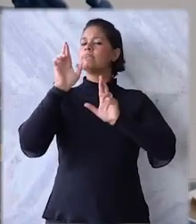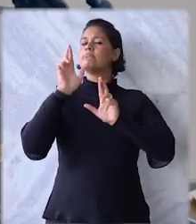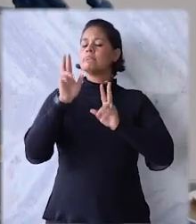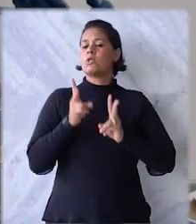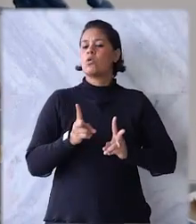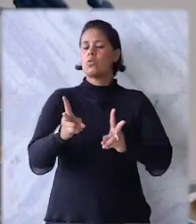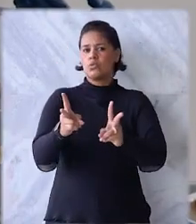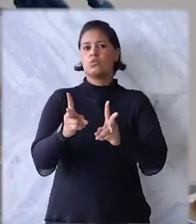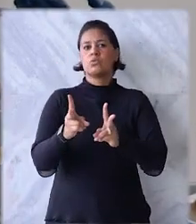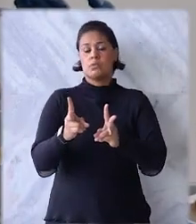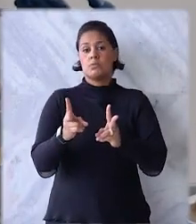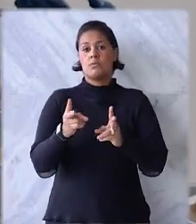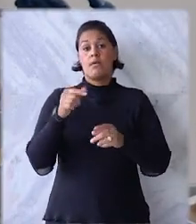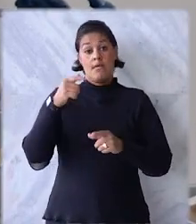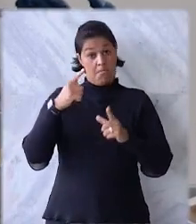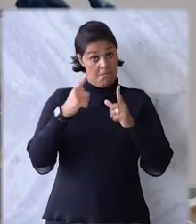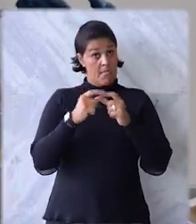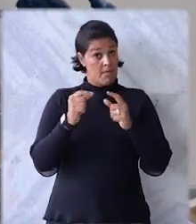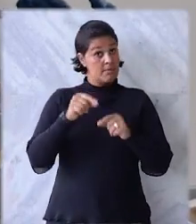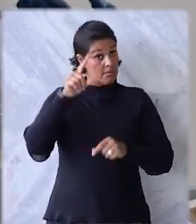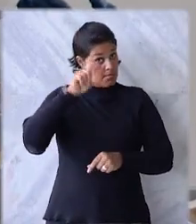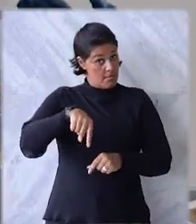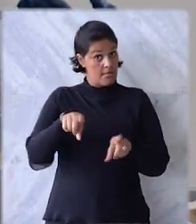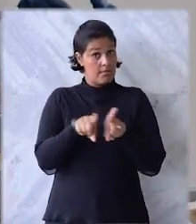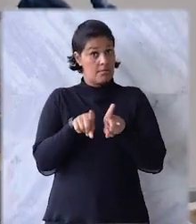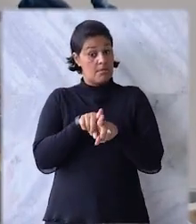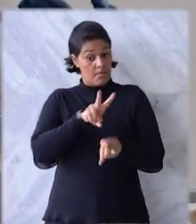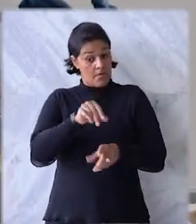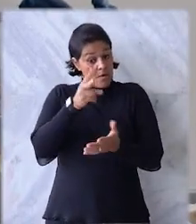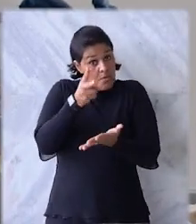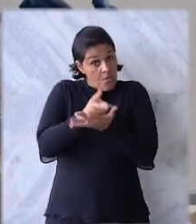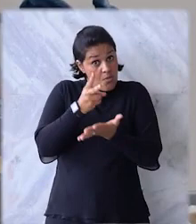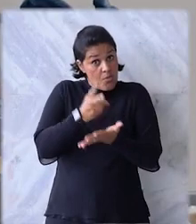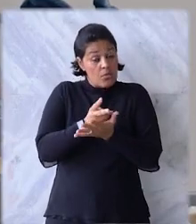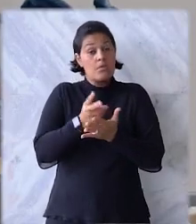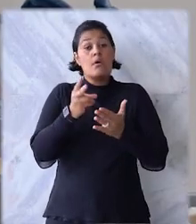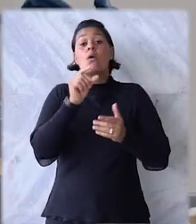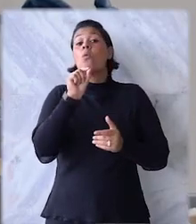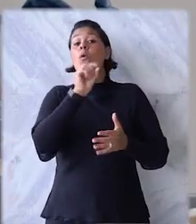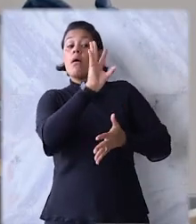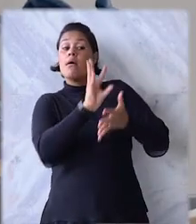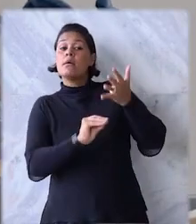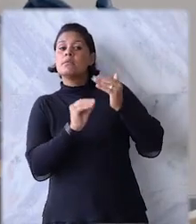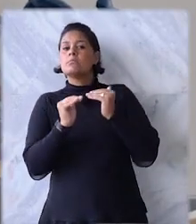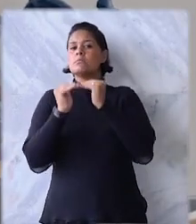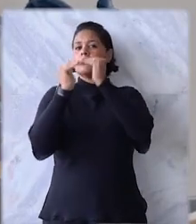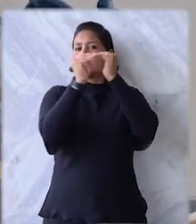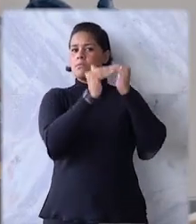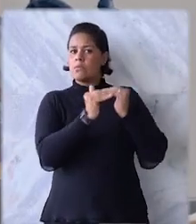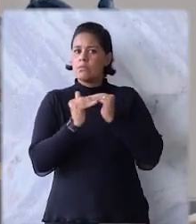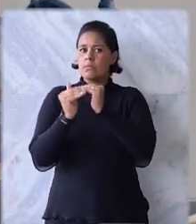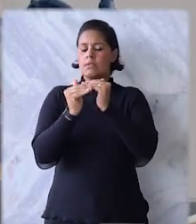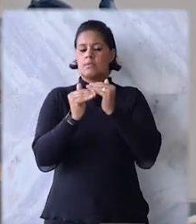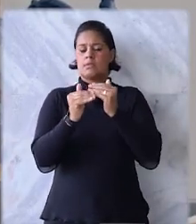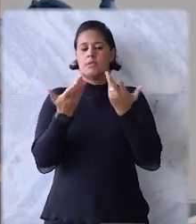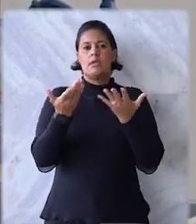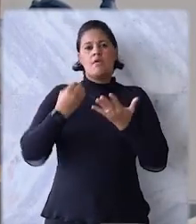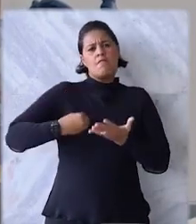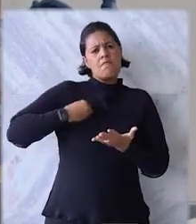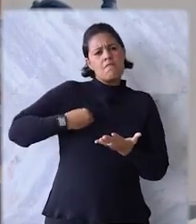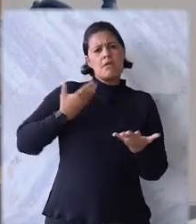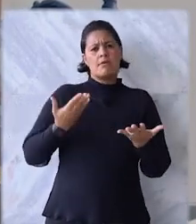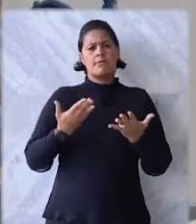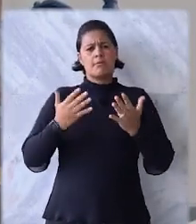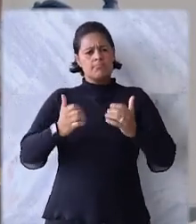populações de todos os estados. Brasília é e vai continuar sendo exemplo de democracia, exemplo de vida